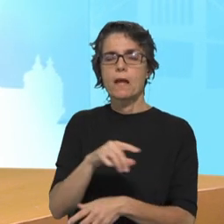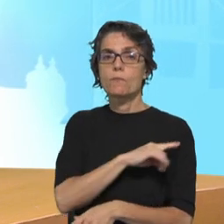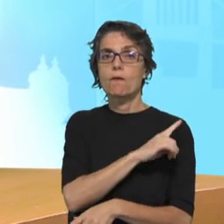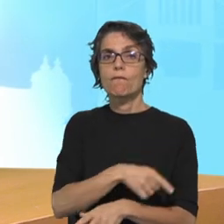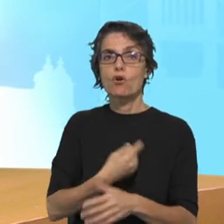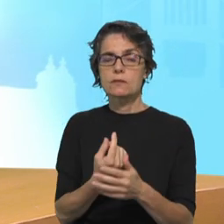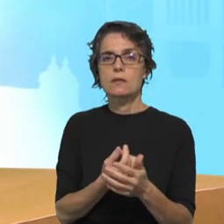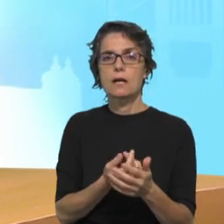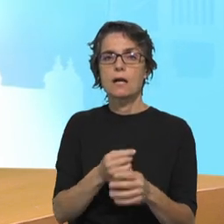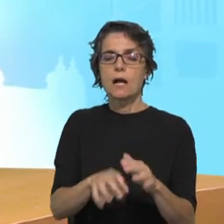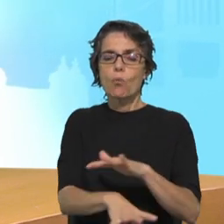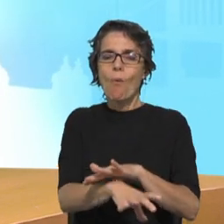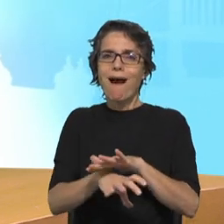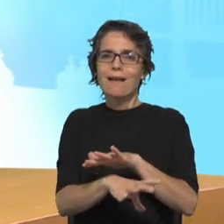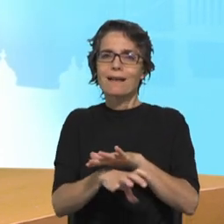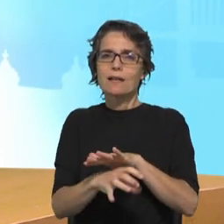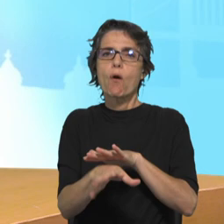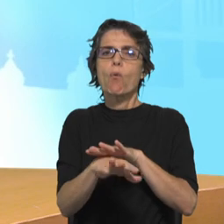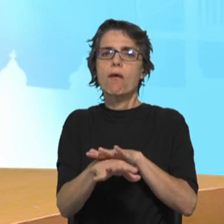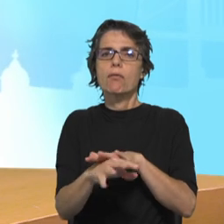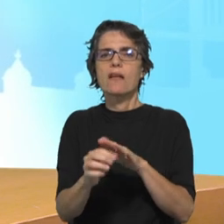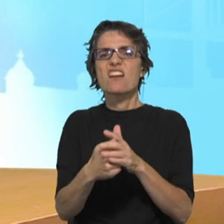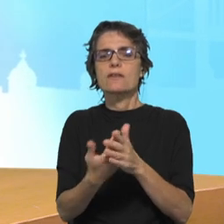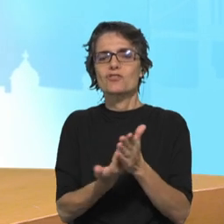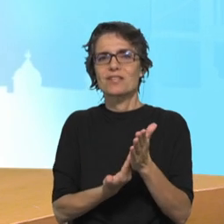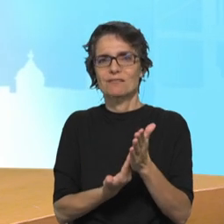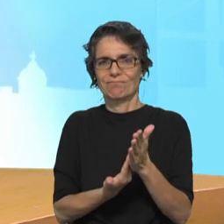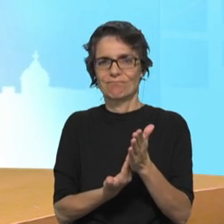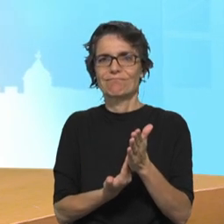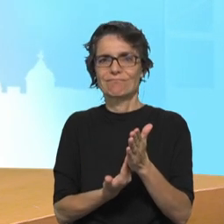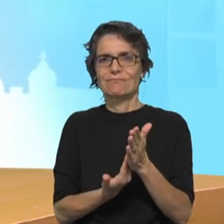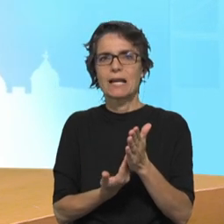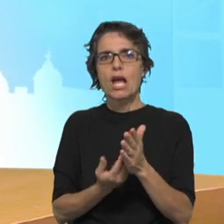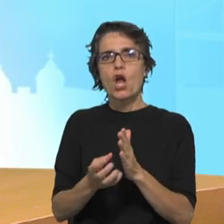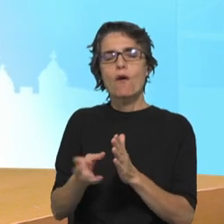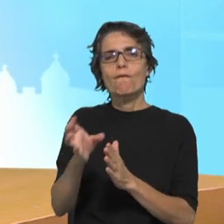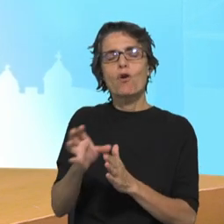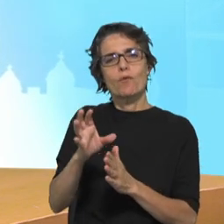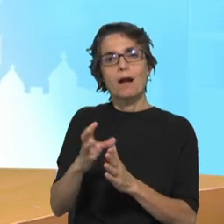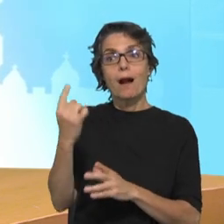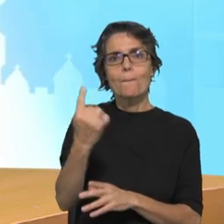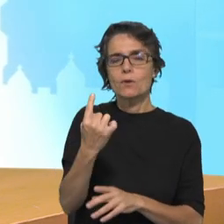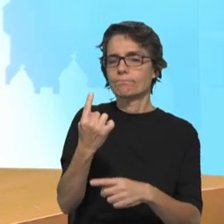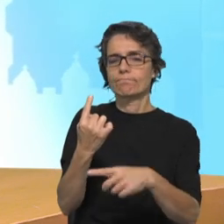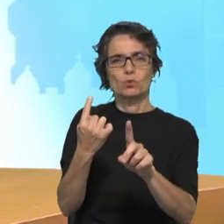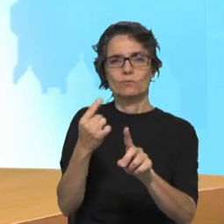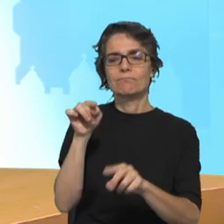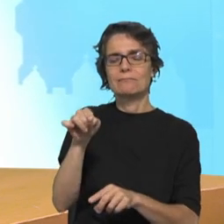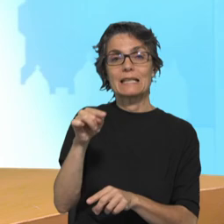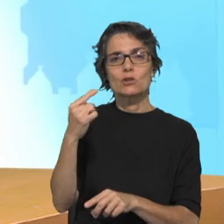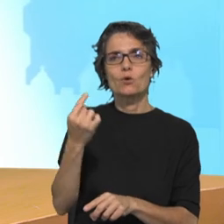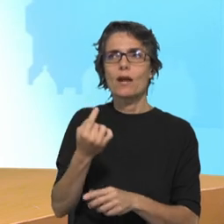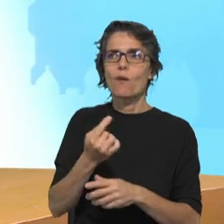do Evangelho, que não é uma imposição, mas é uma força que, de facto, dá sabor